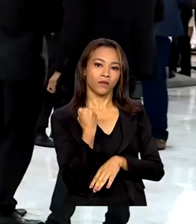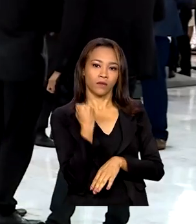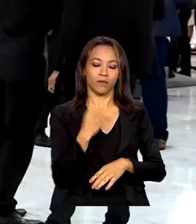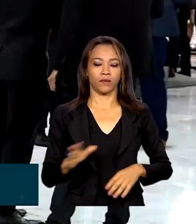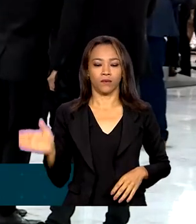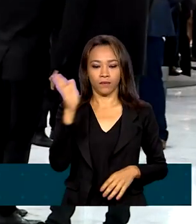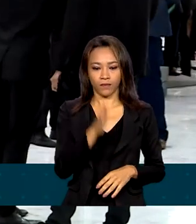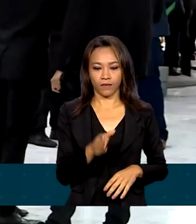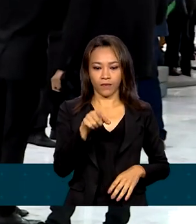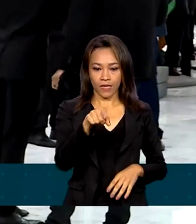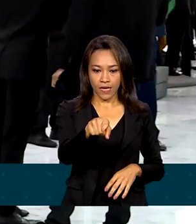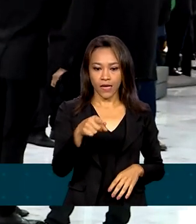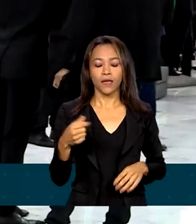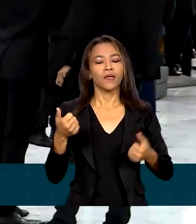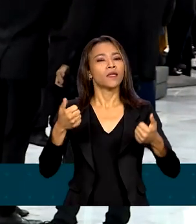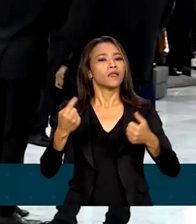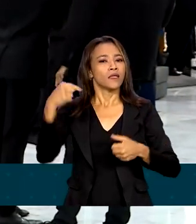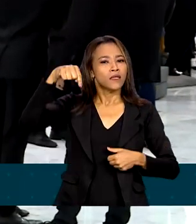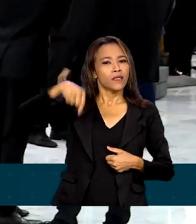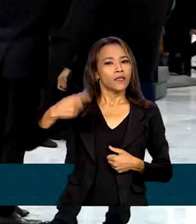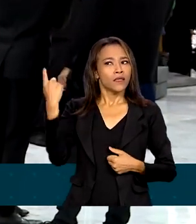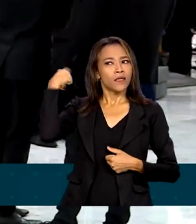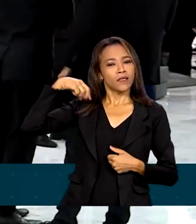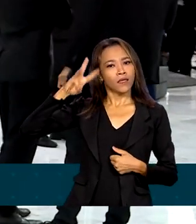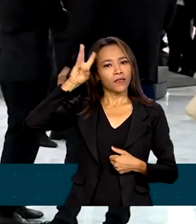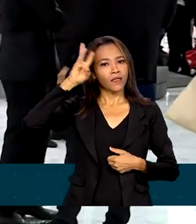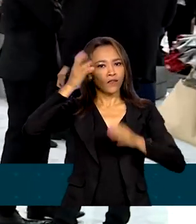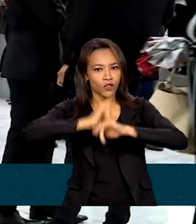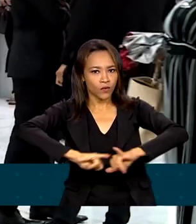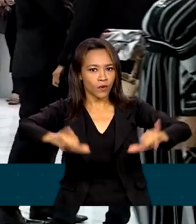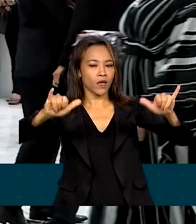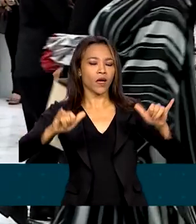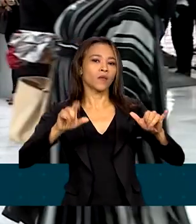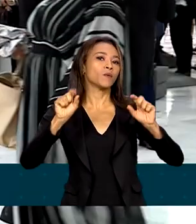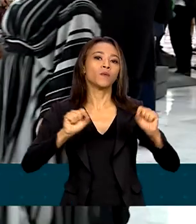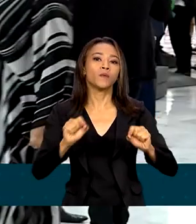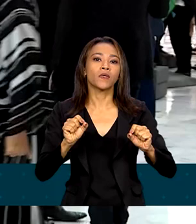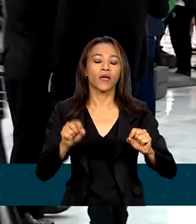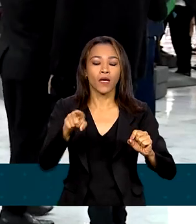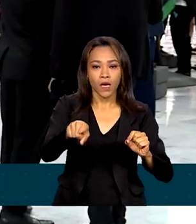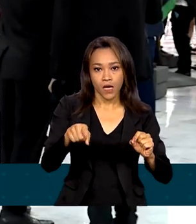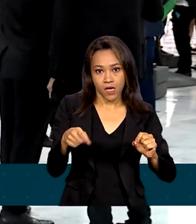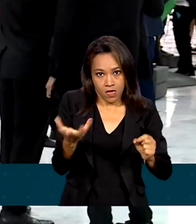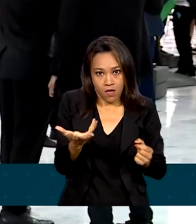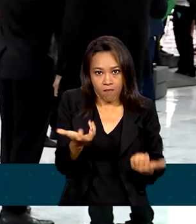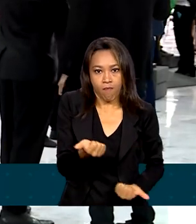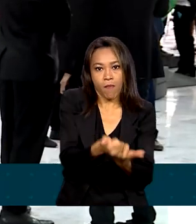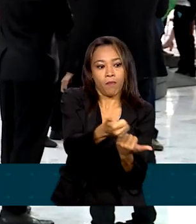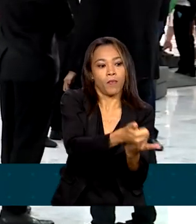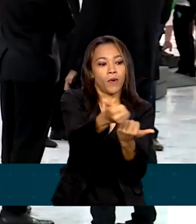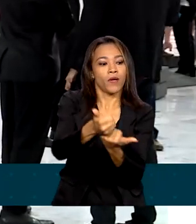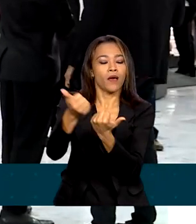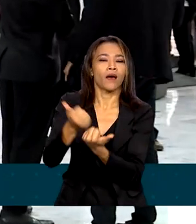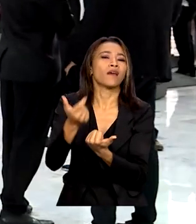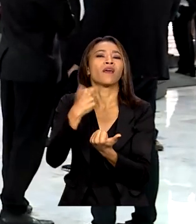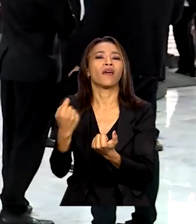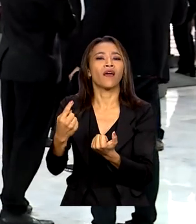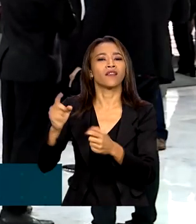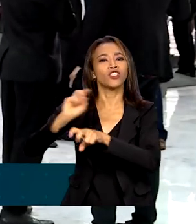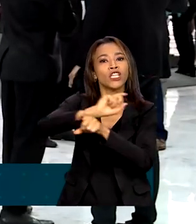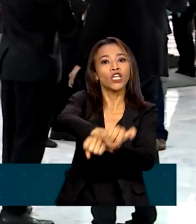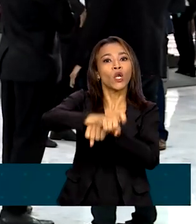Aquilomba Brasil, lançado nesta terça-feira, o governo quer promover os direitos da população que vive remanescentes de